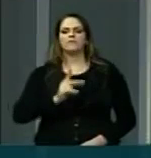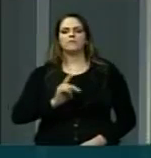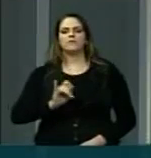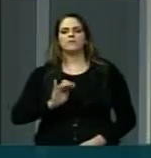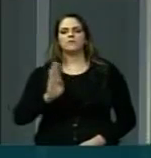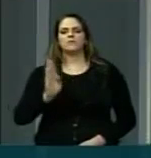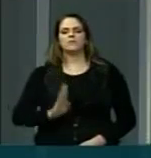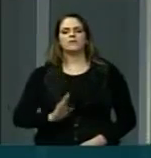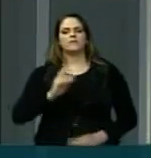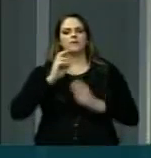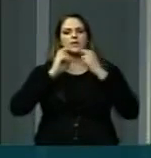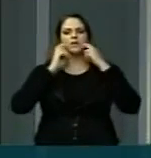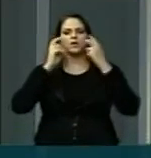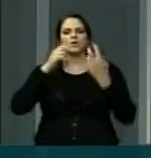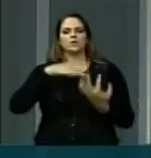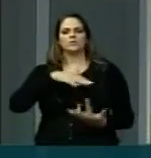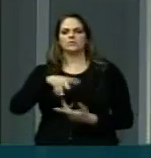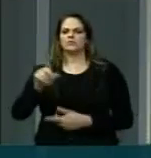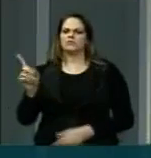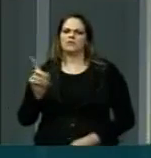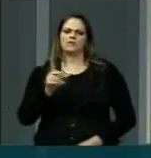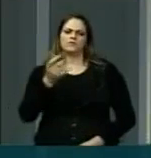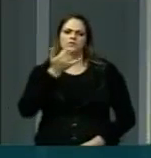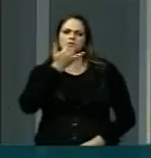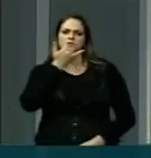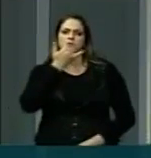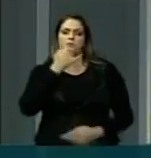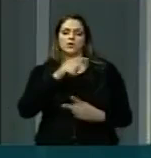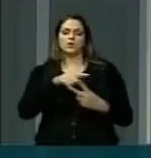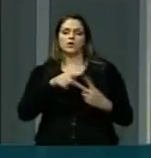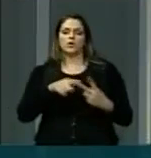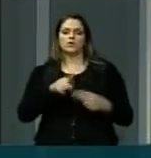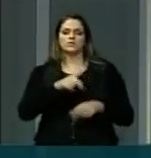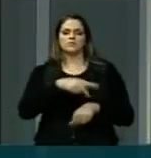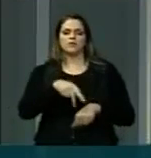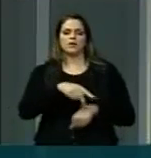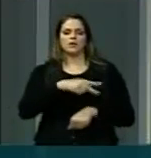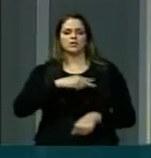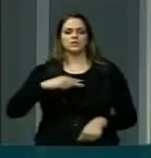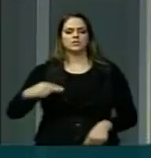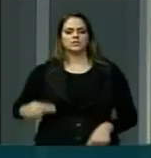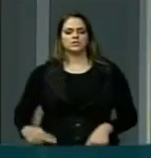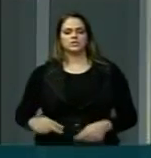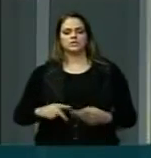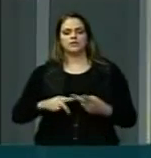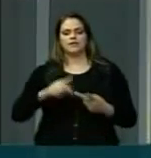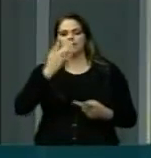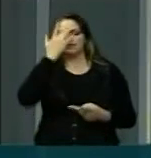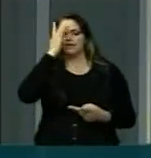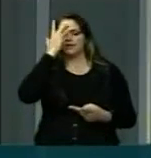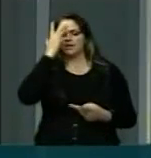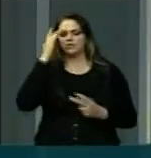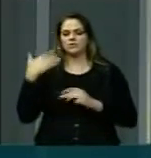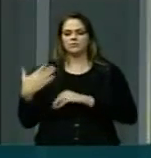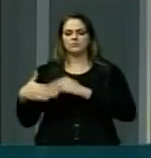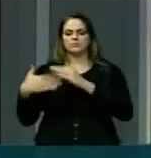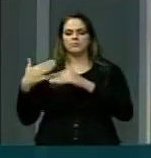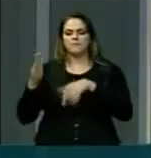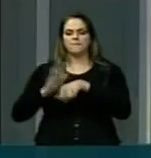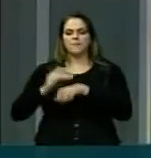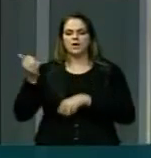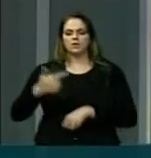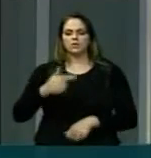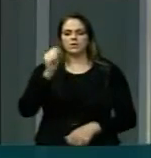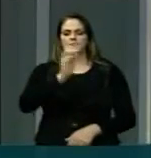Pelo contrário, só dois países, a China e a Índia, cresceram mais do que o Brasil no período. E